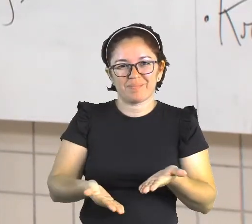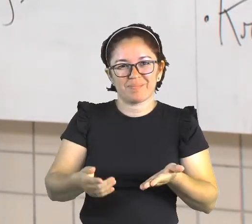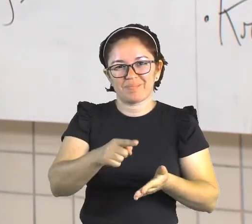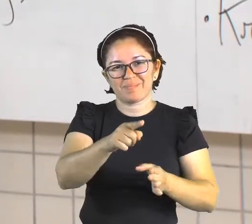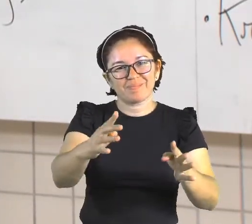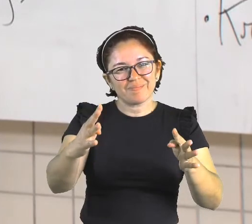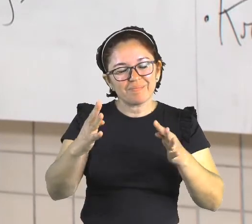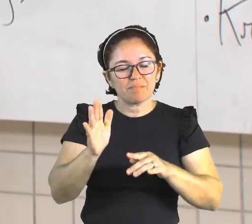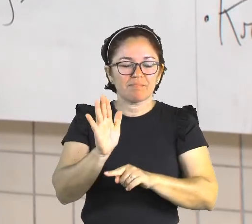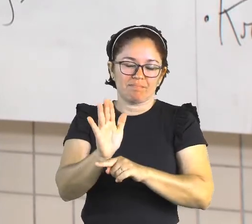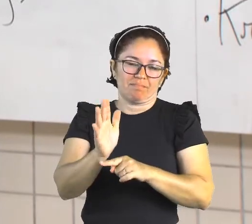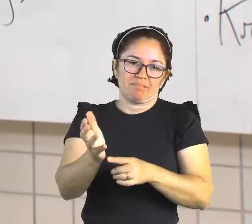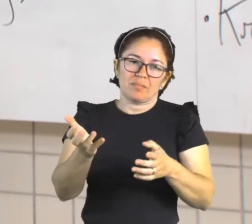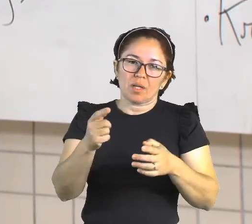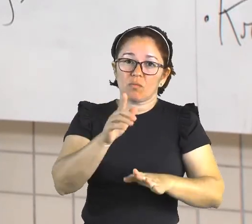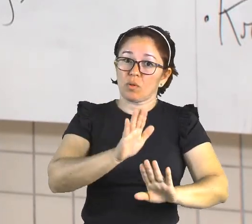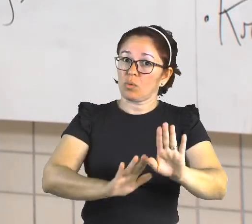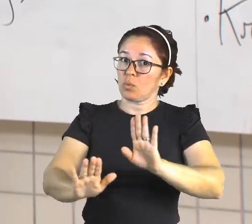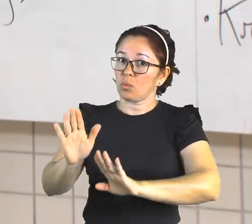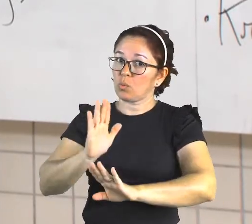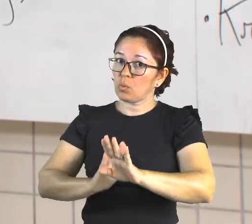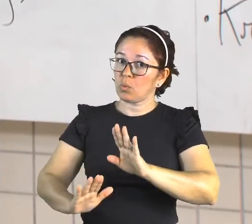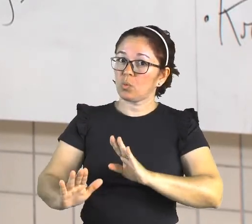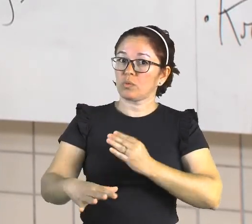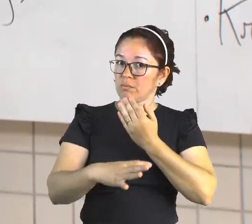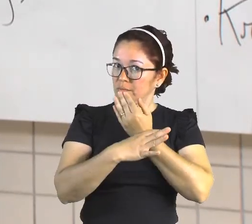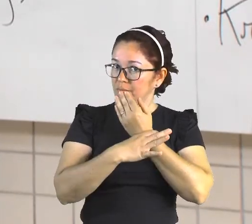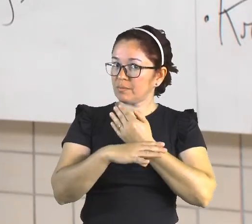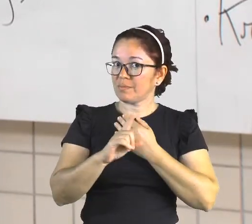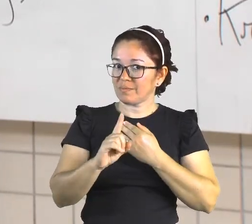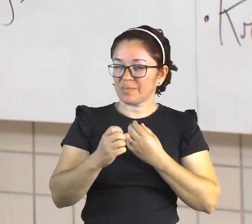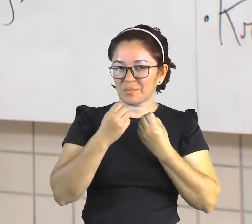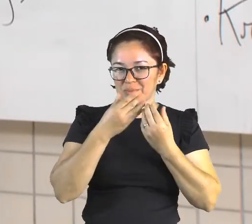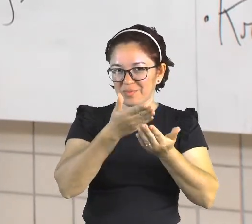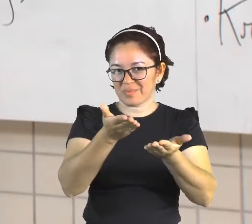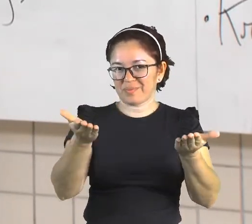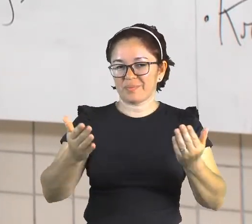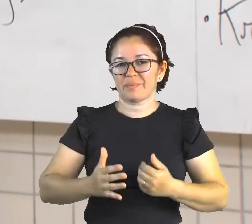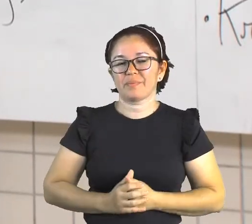ajudá-los. Se cuidem e tudo de bom!